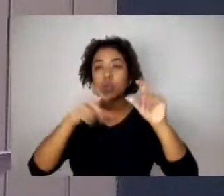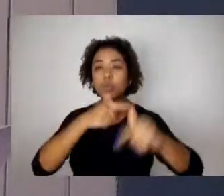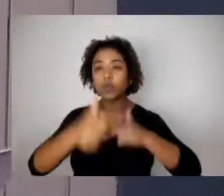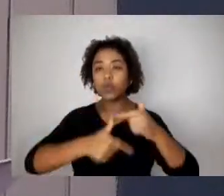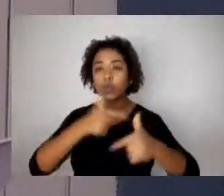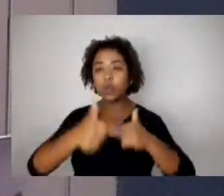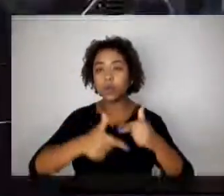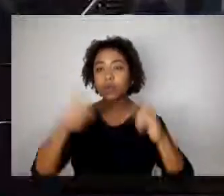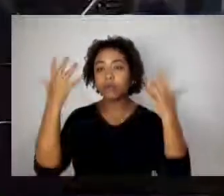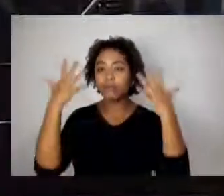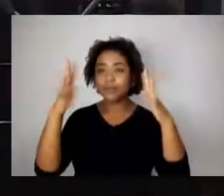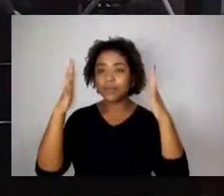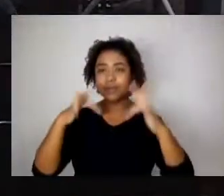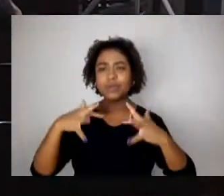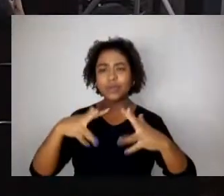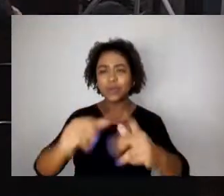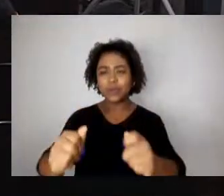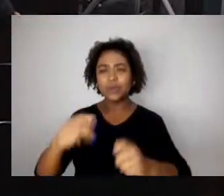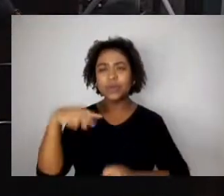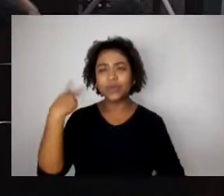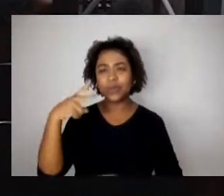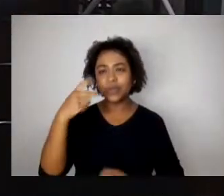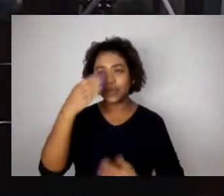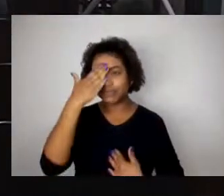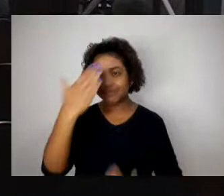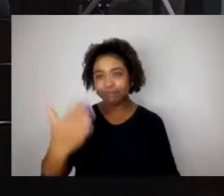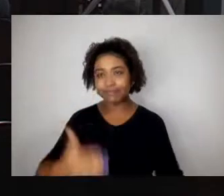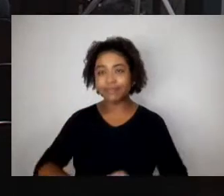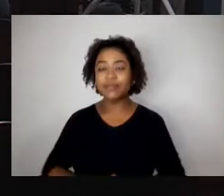obrigado, senhor presidente. Pela ordem, vereador Vágui de Oliveira.